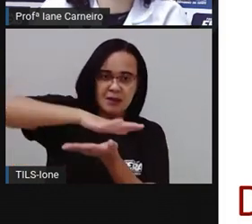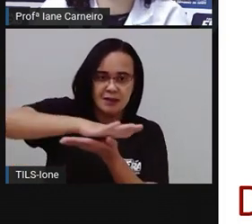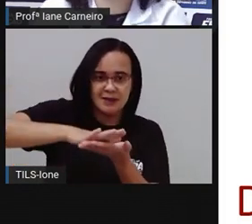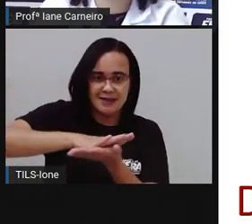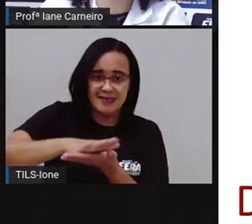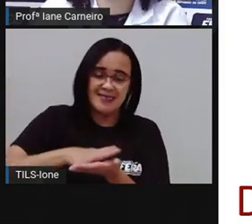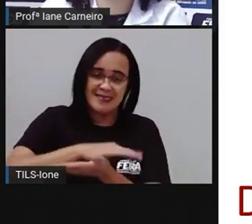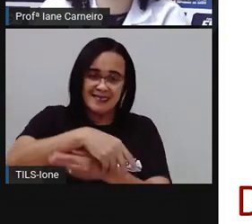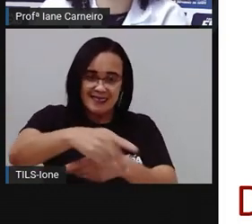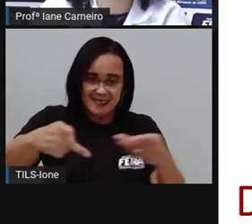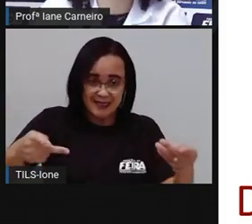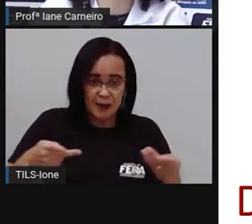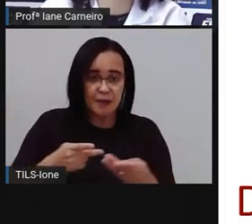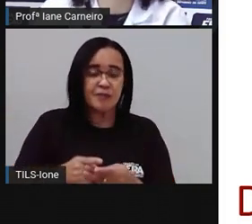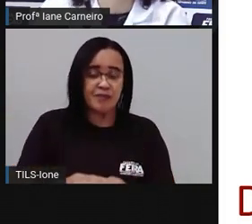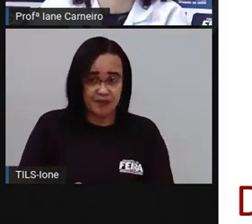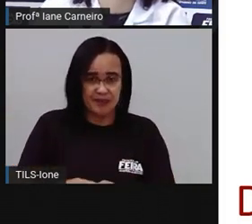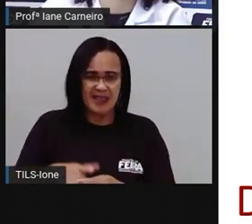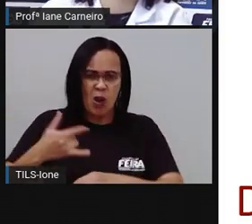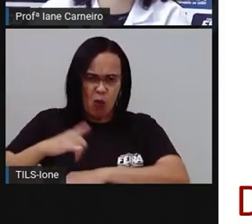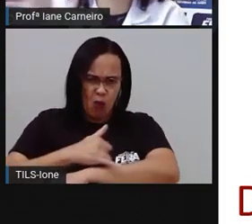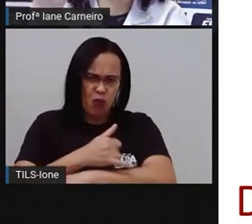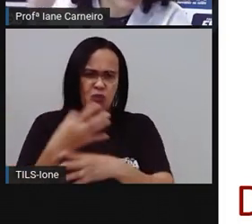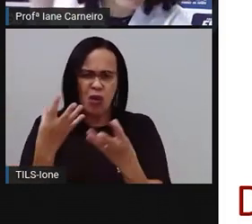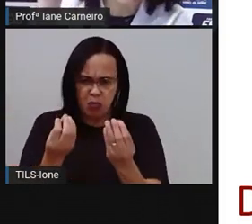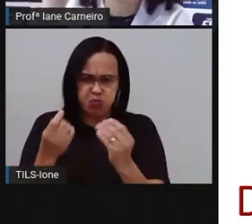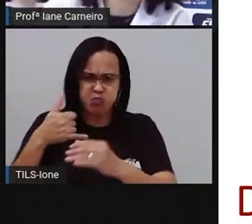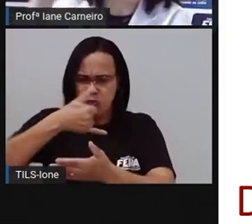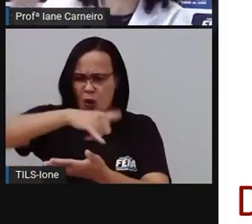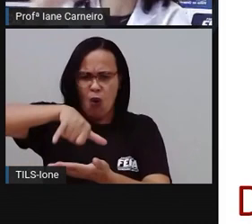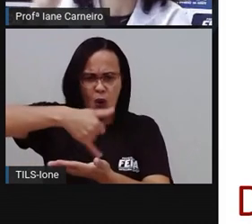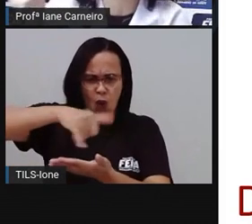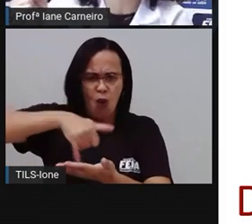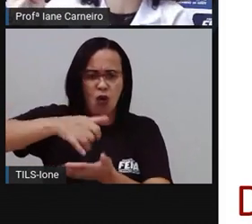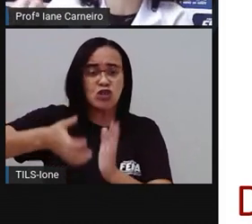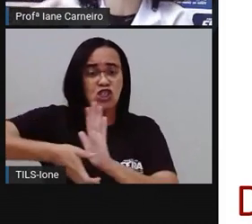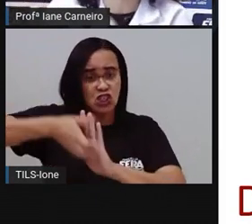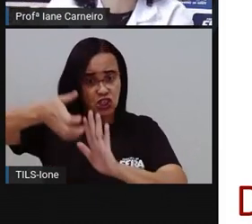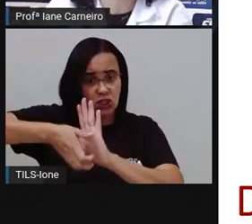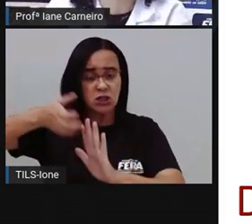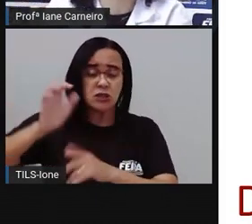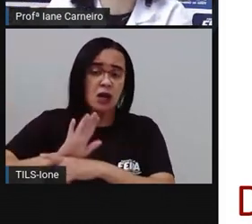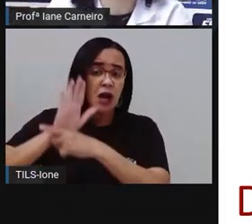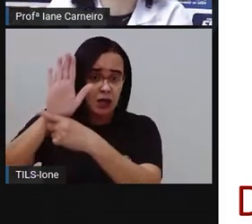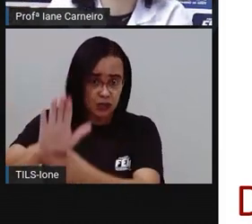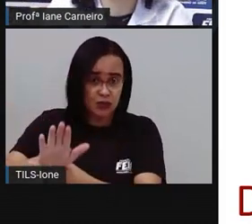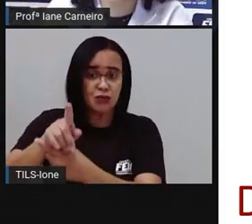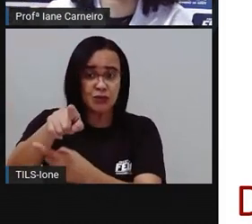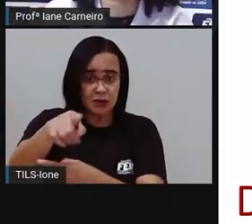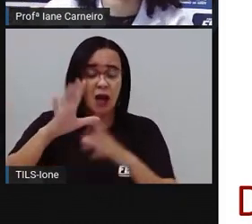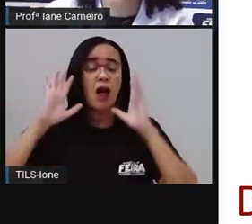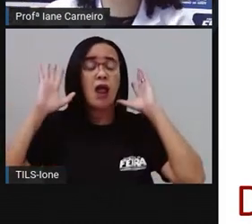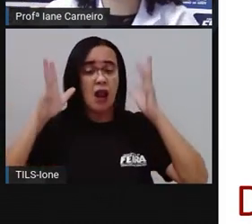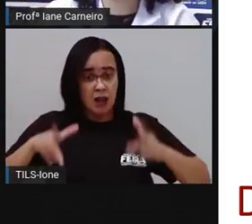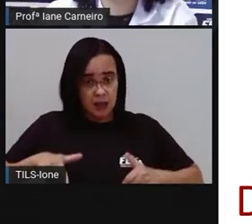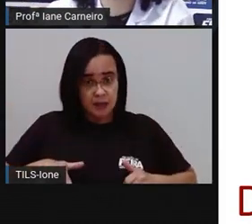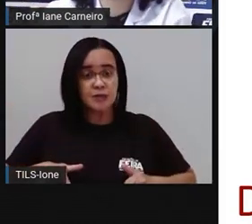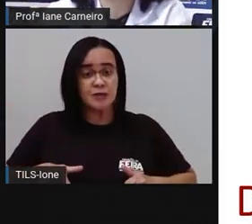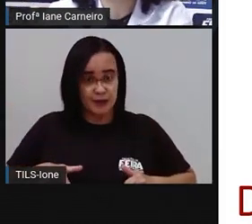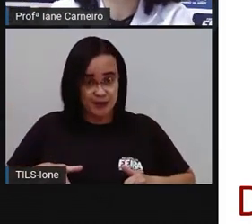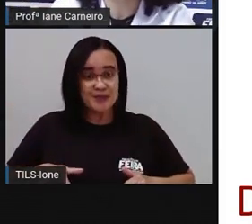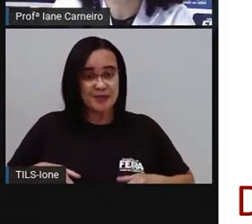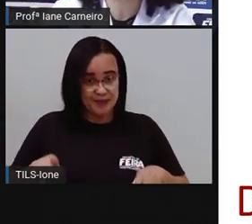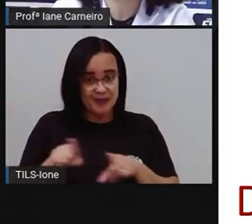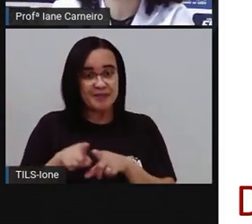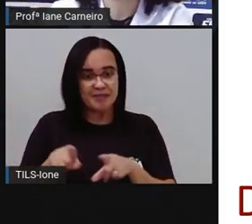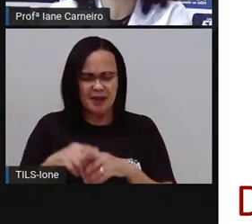para lavar também, né? Tirar gordura lá do banheiro, porque o sabão cria uma gordura. Então, esses são produtos que eu acho